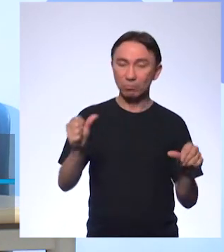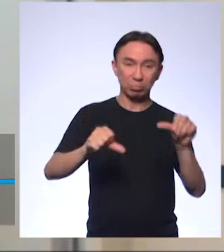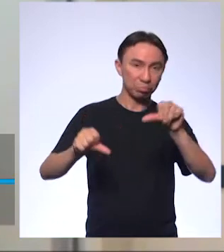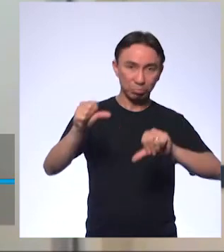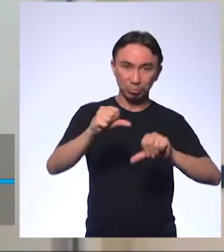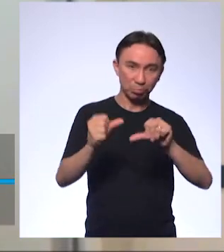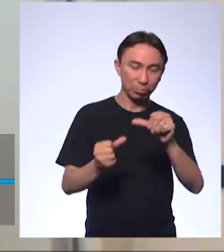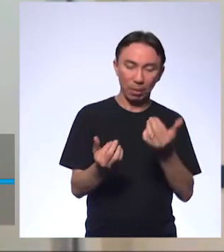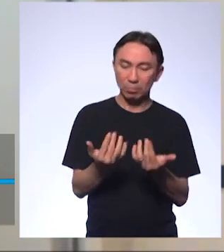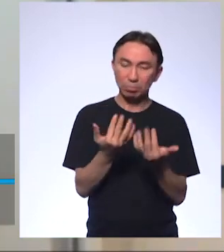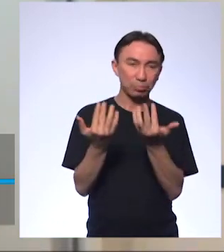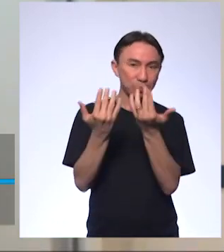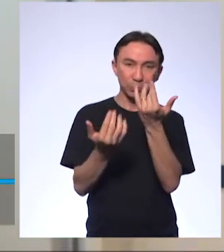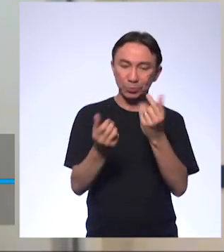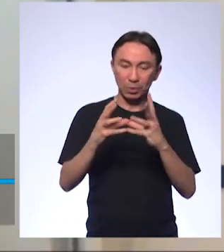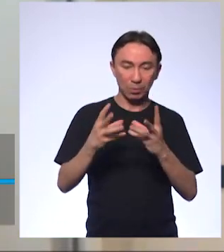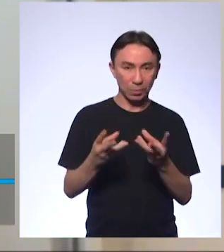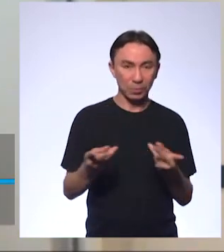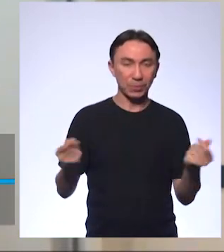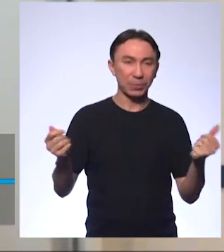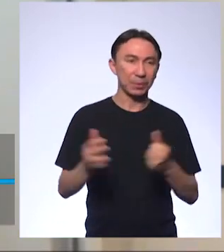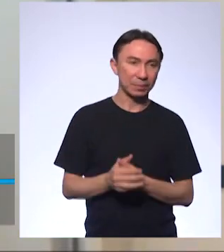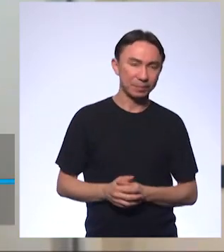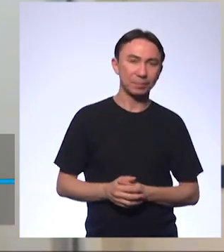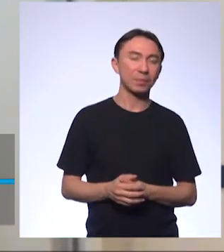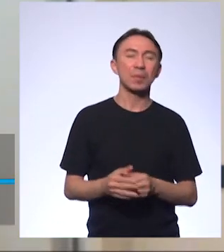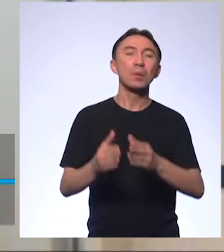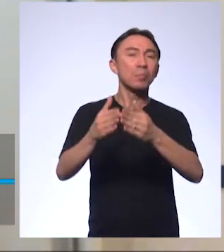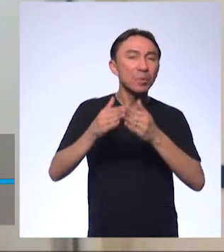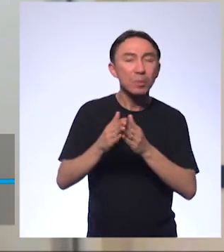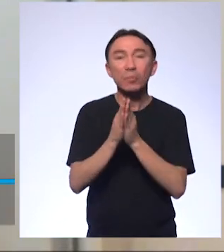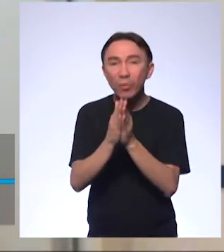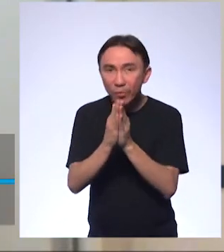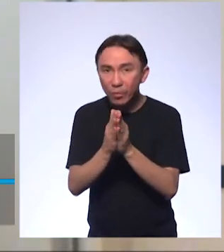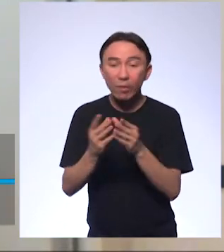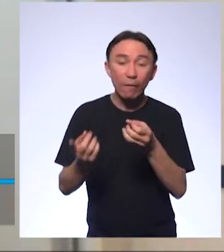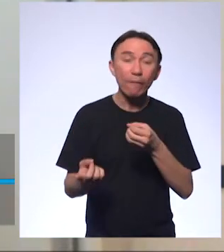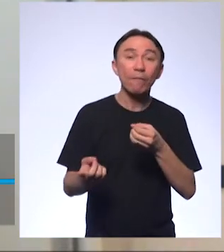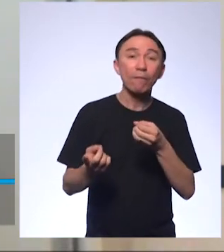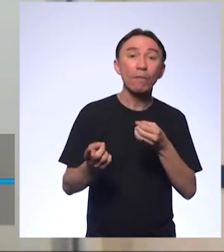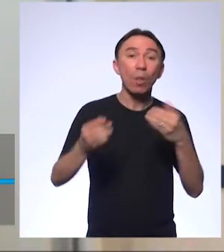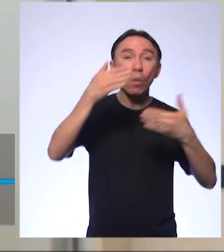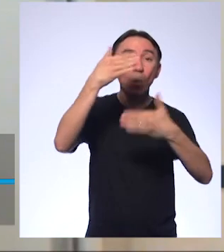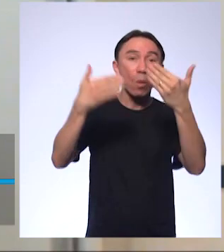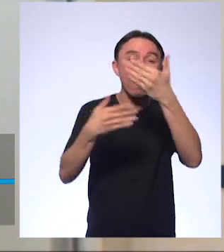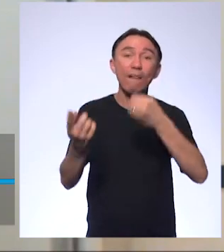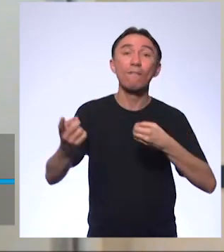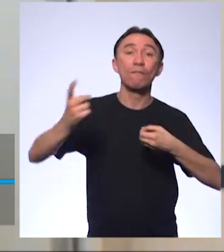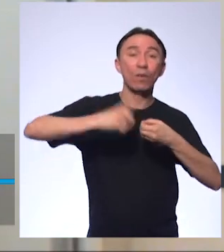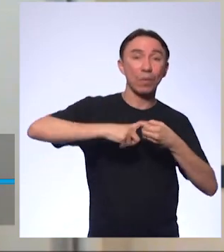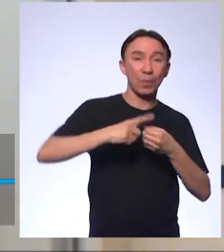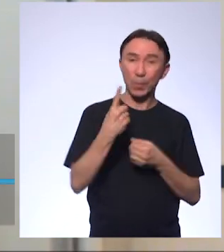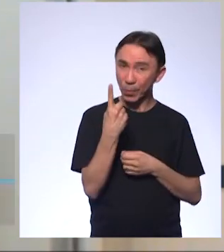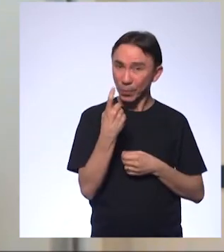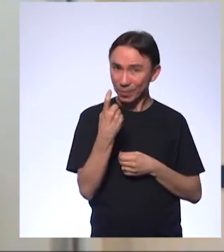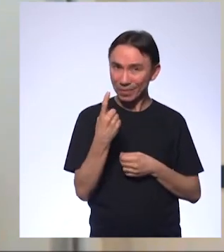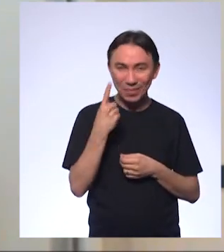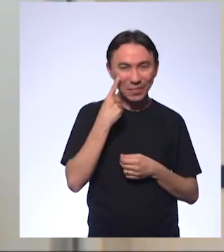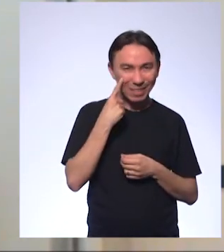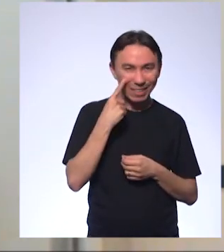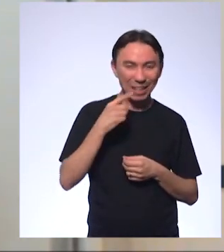Então, vou pedir para você, Márcia, voltar um slide, porque o pessoal falou que não conseguiu ver direito a